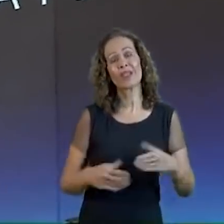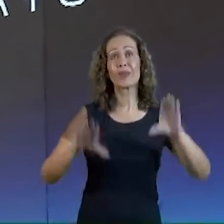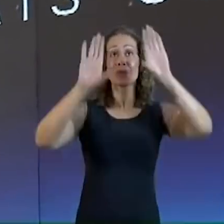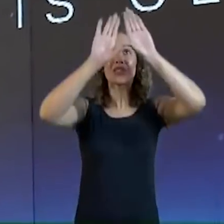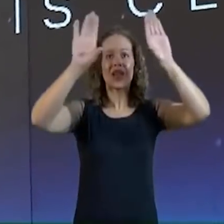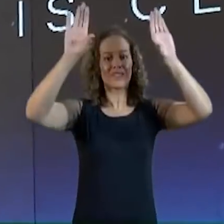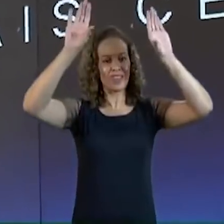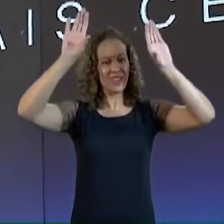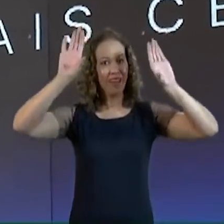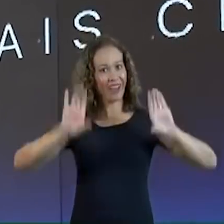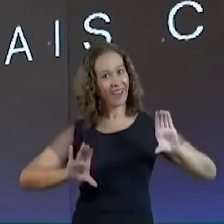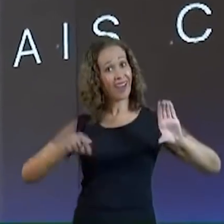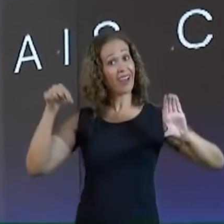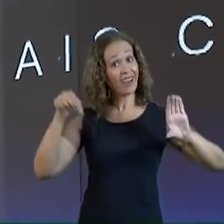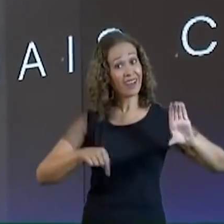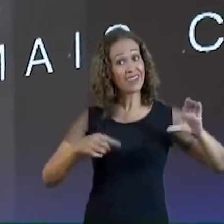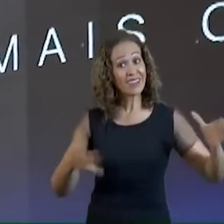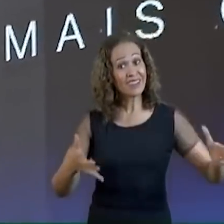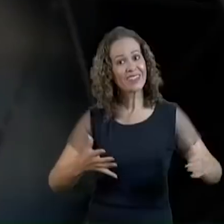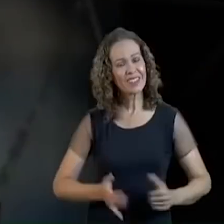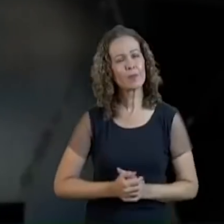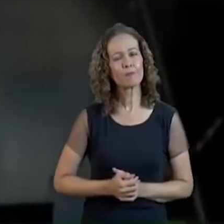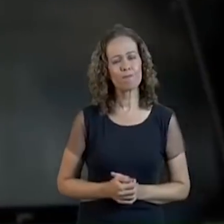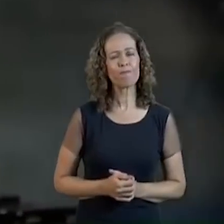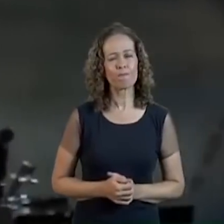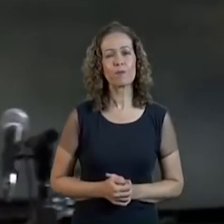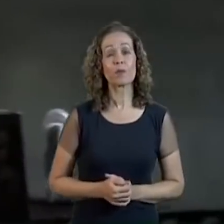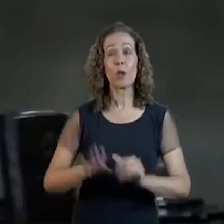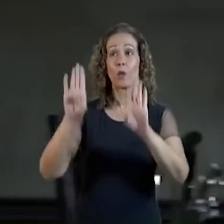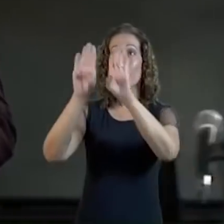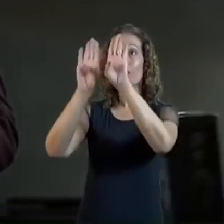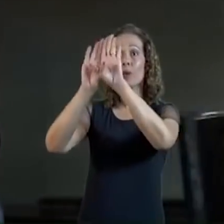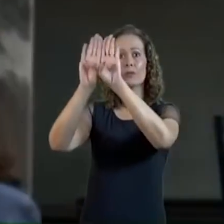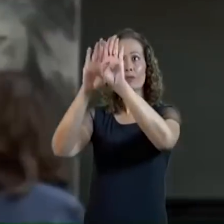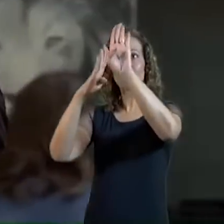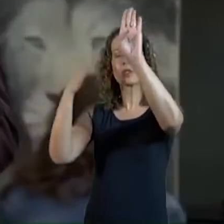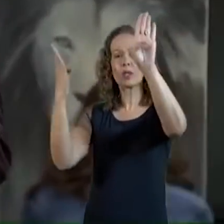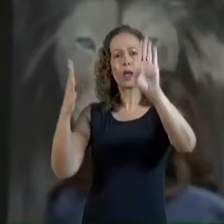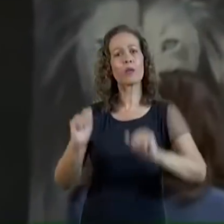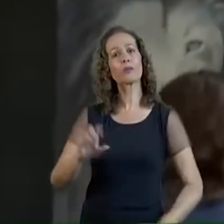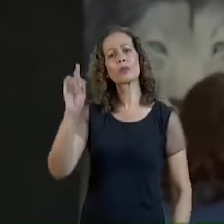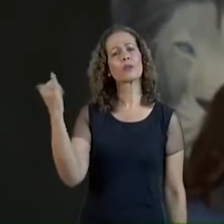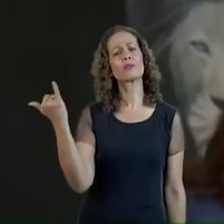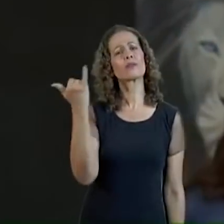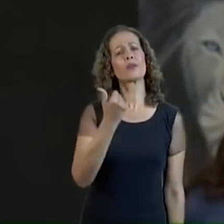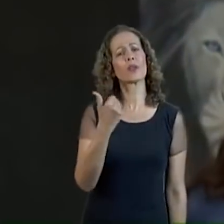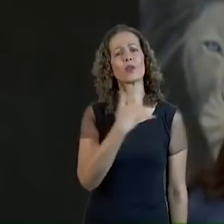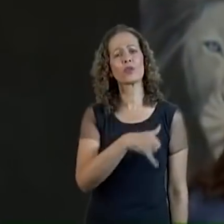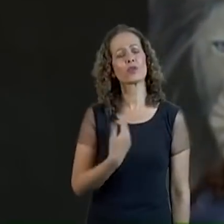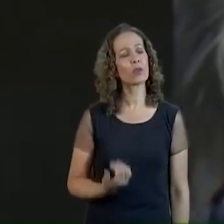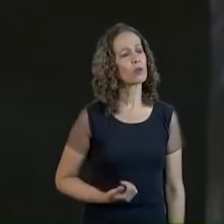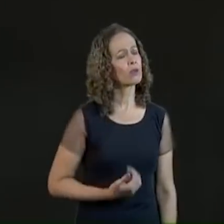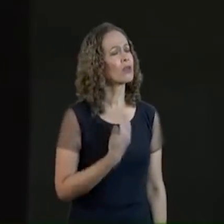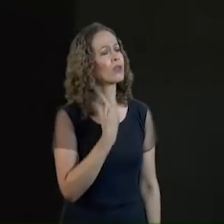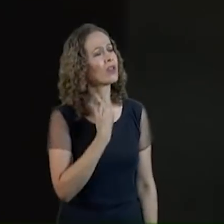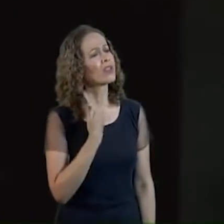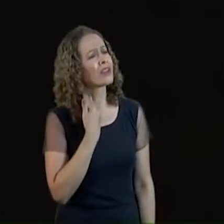Deus abriu uma porta no céu e falou com o João João João, você está muito cansado em empate Só para cá